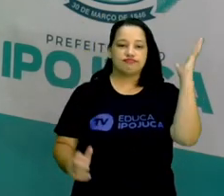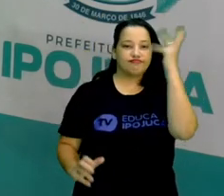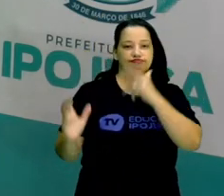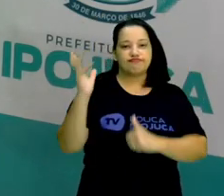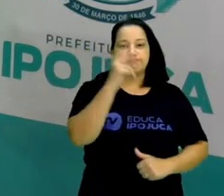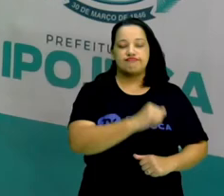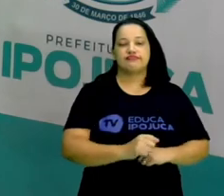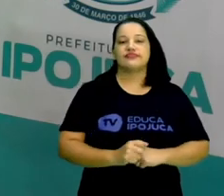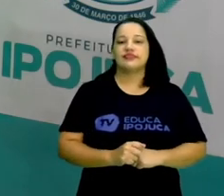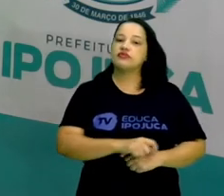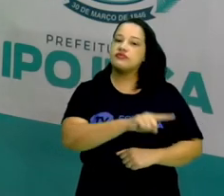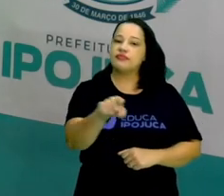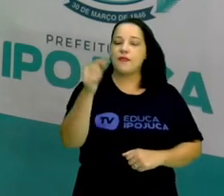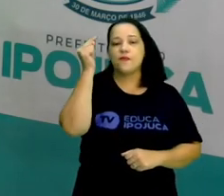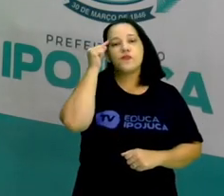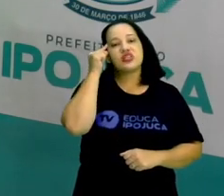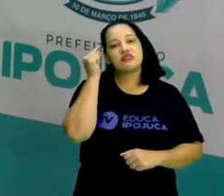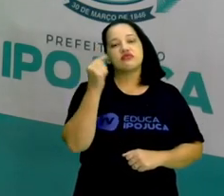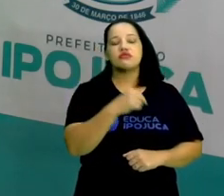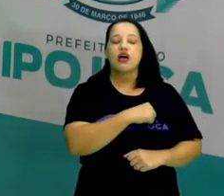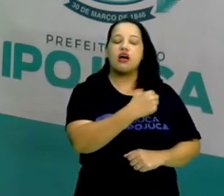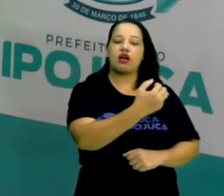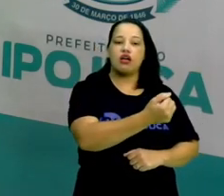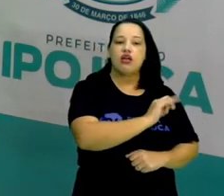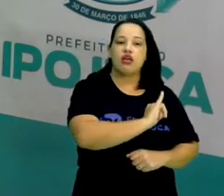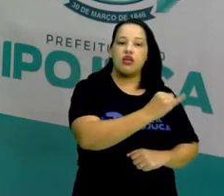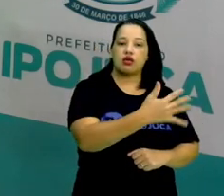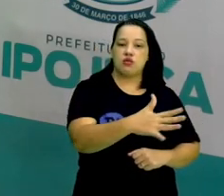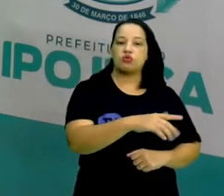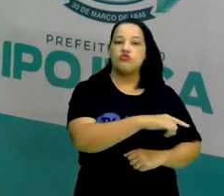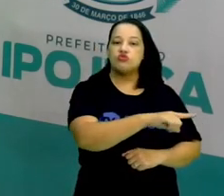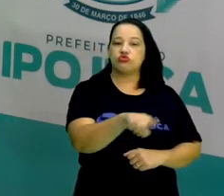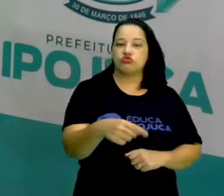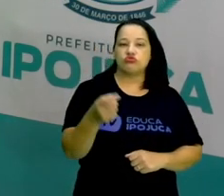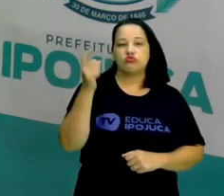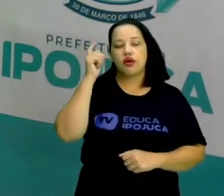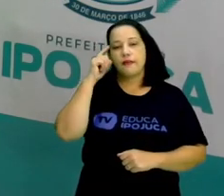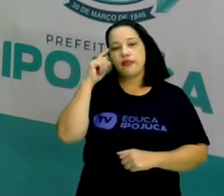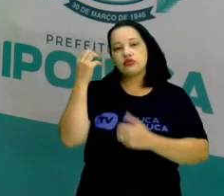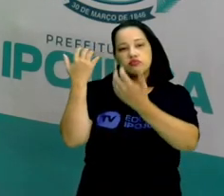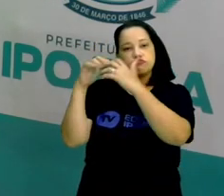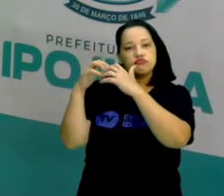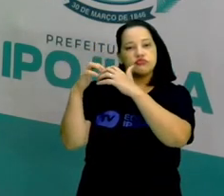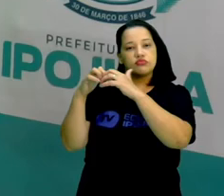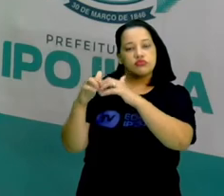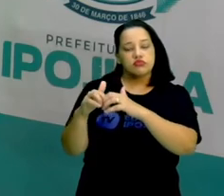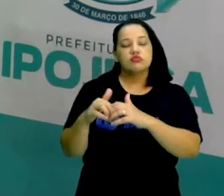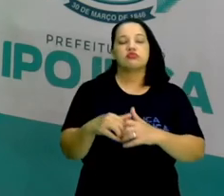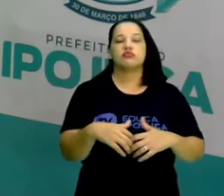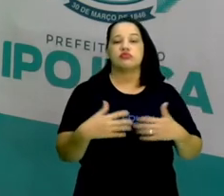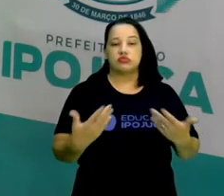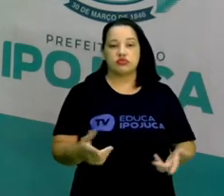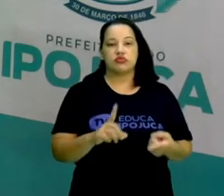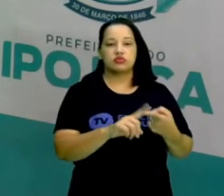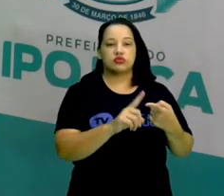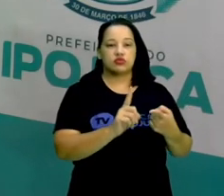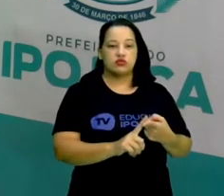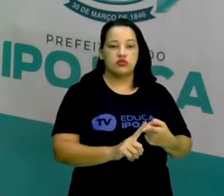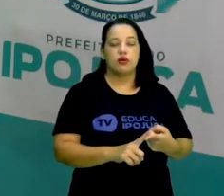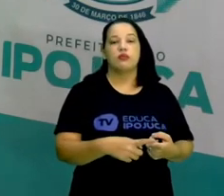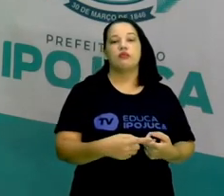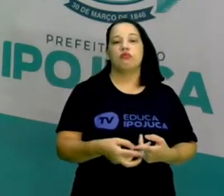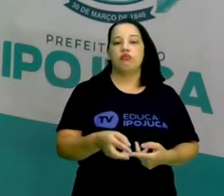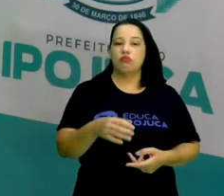E pensar sobre a nossa cidade, construir o seu pensamento a respeito dela e fazer o nosso